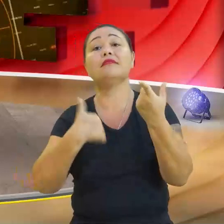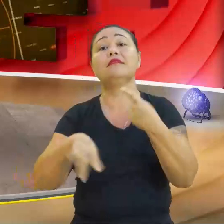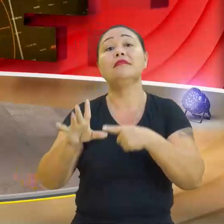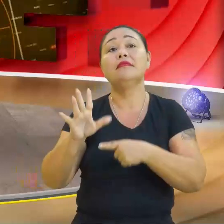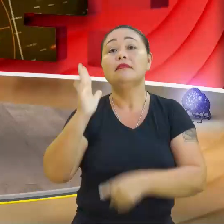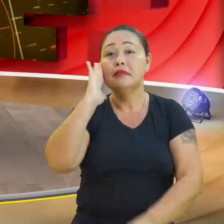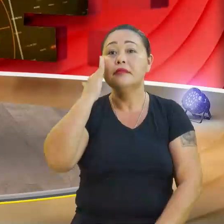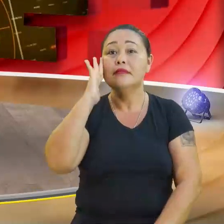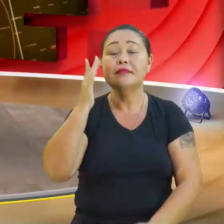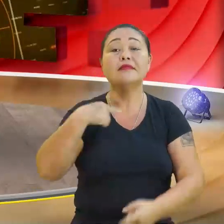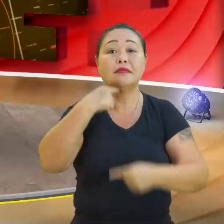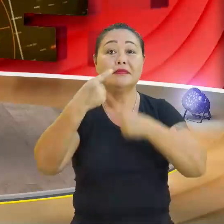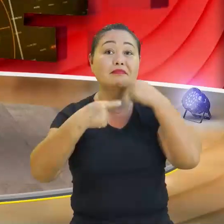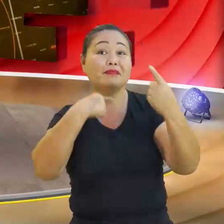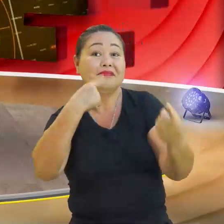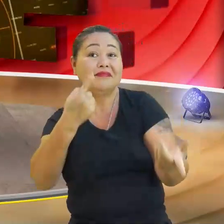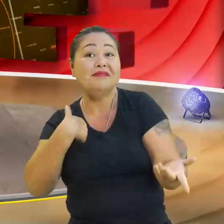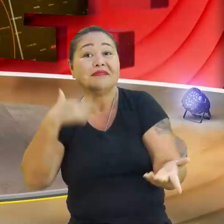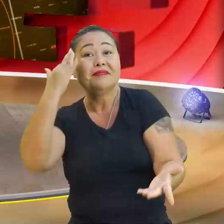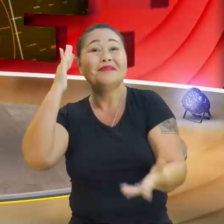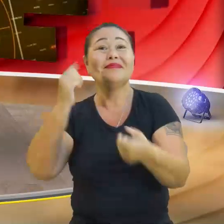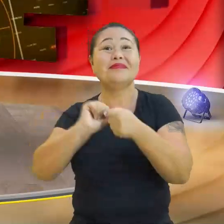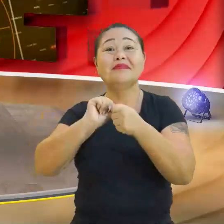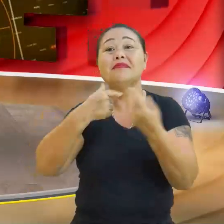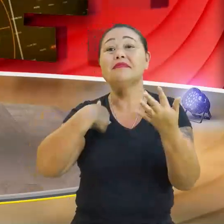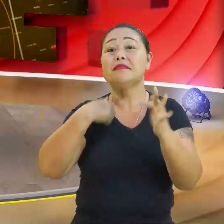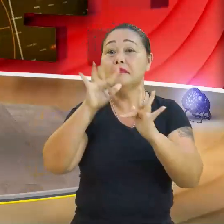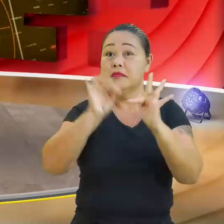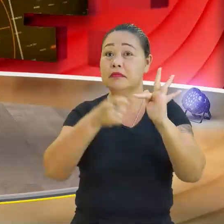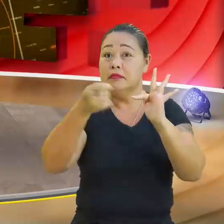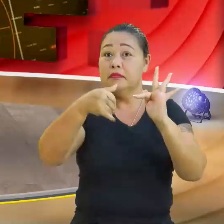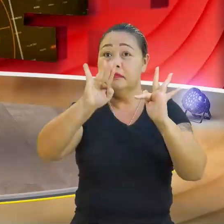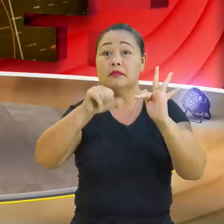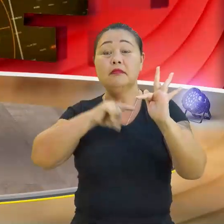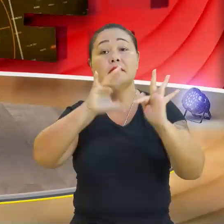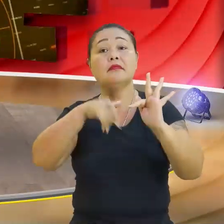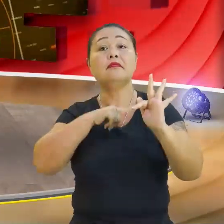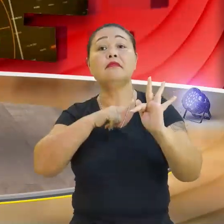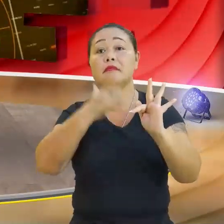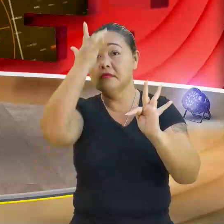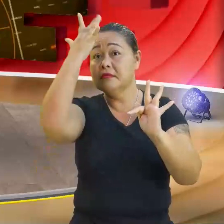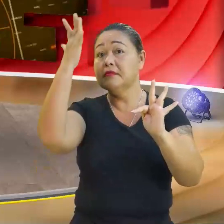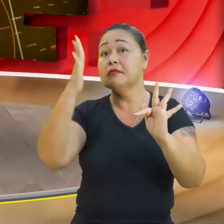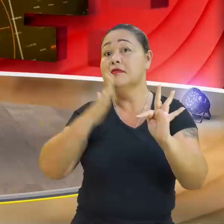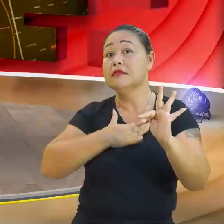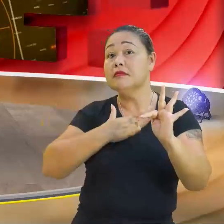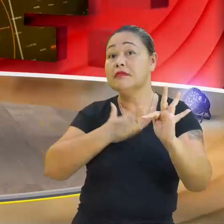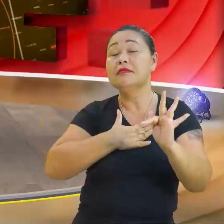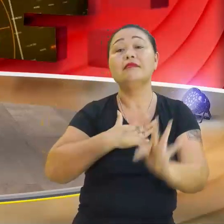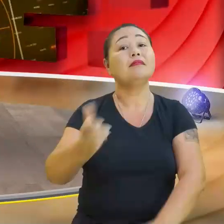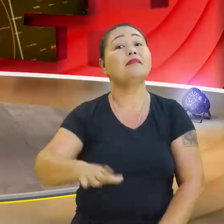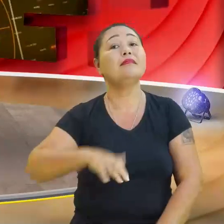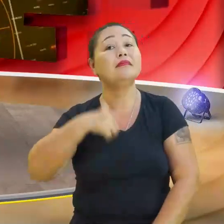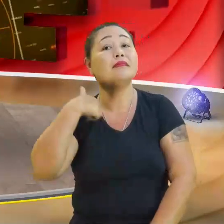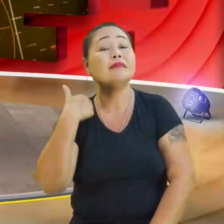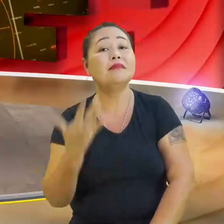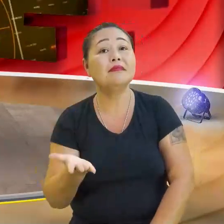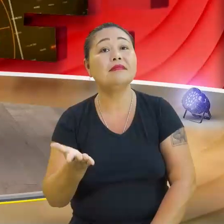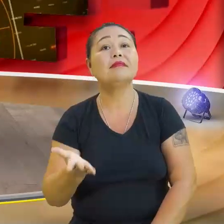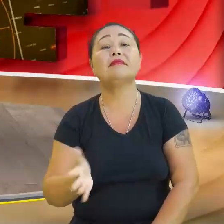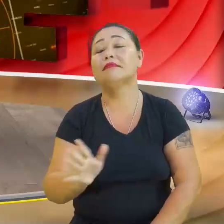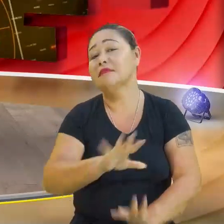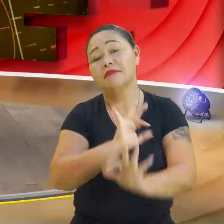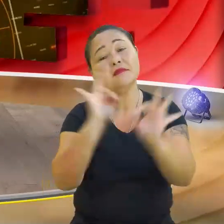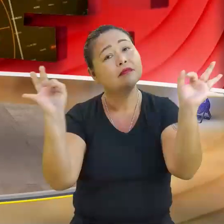Entendi, tiro o onda, mediação. Fx, ax, mais b, vai ficar fácil para mim. Olha aí. Aí pronto. Aí pronto. Não,